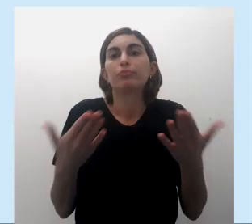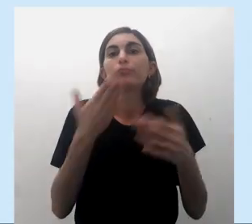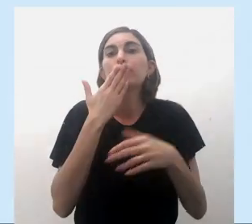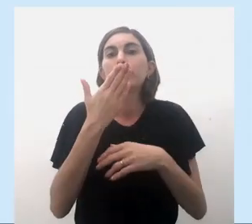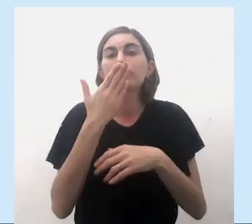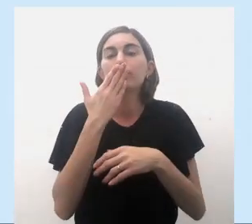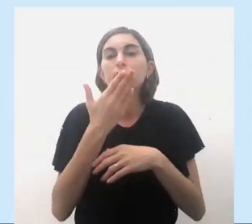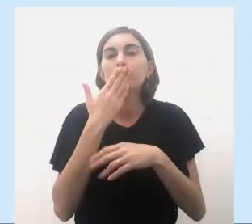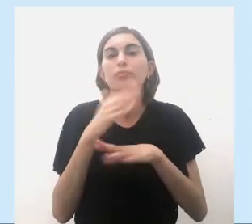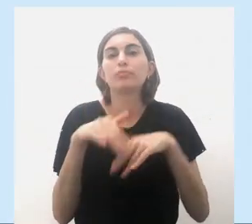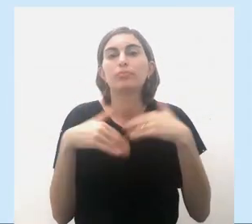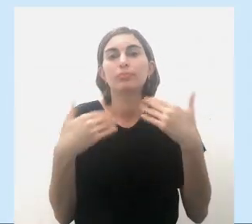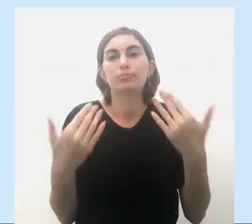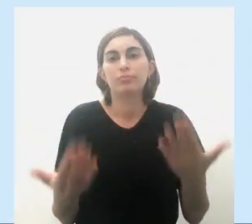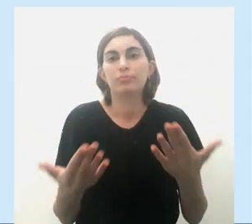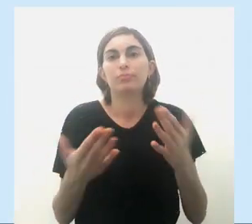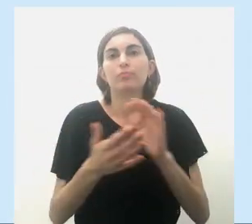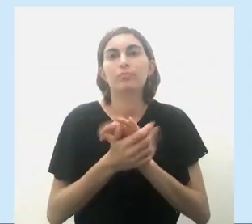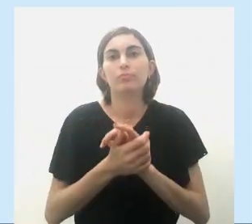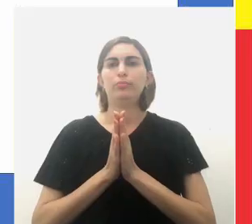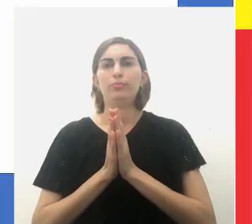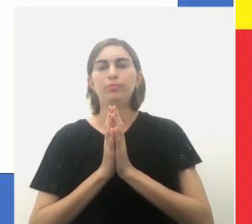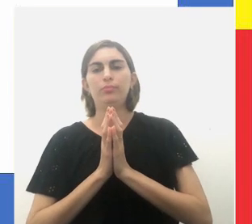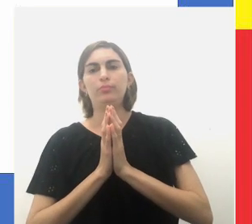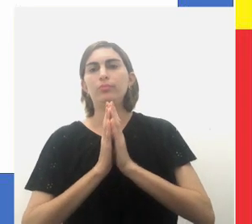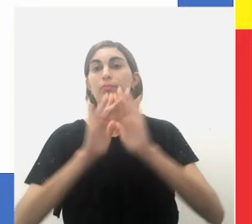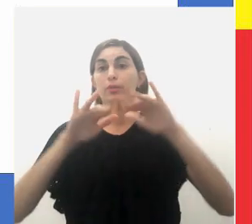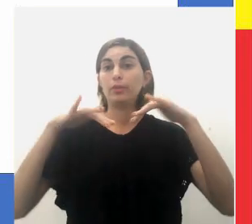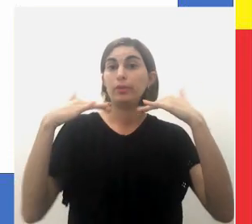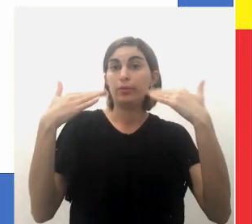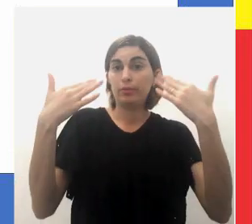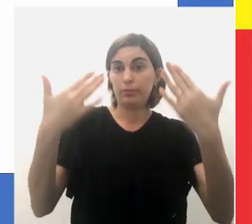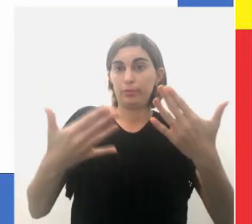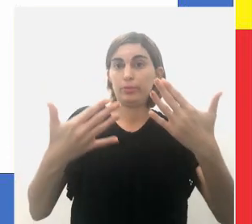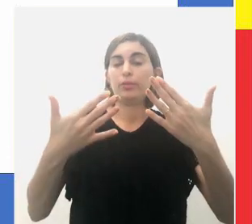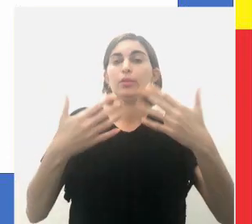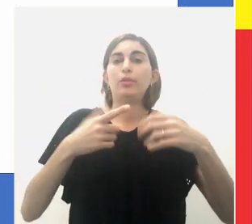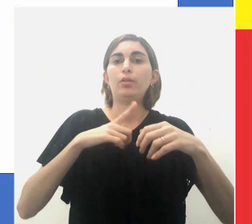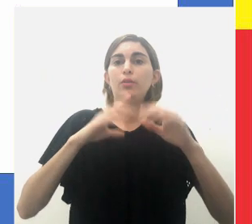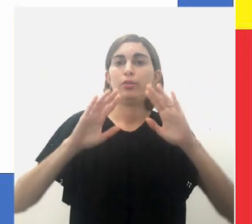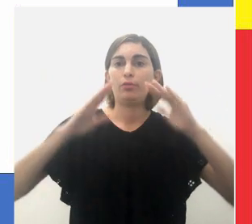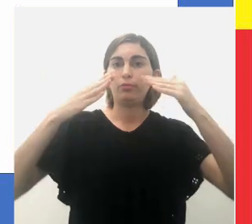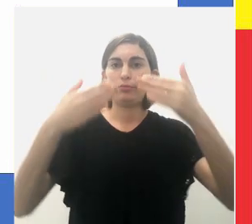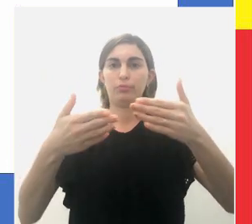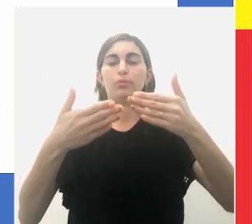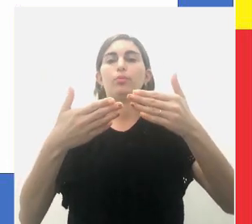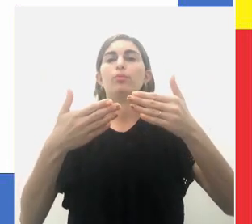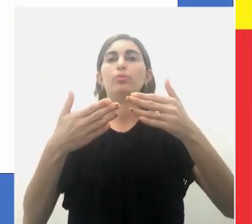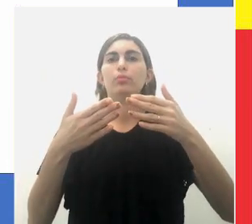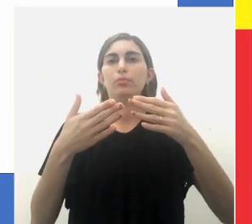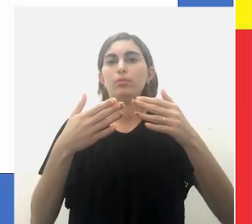Cadê os direitos dos indígenas? Então, aí, vocês vão ter um enfoque da